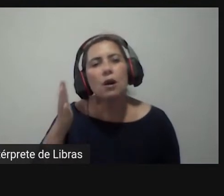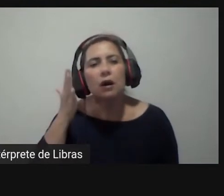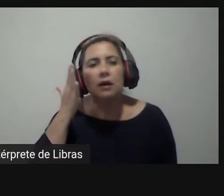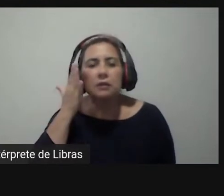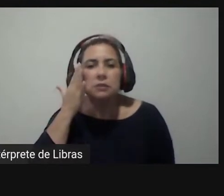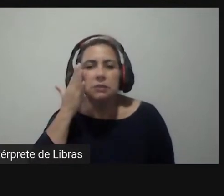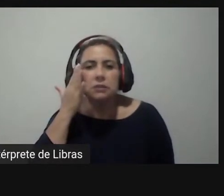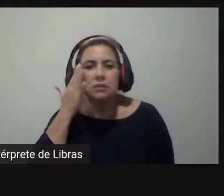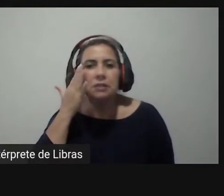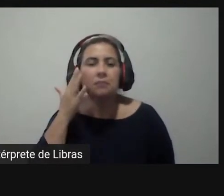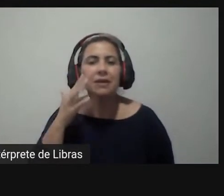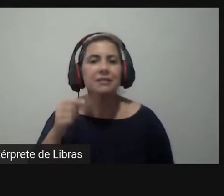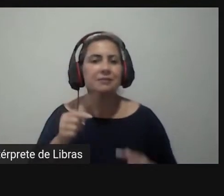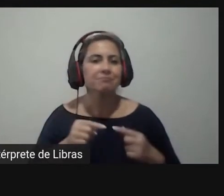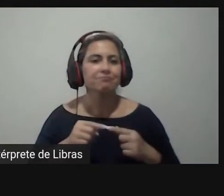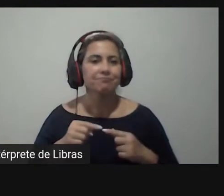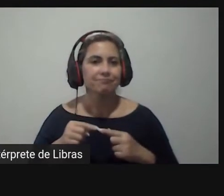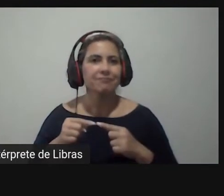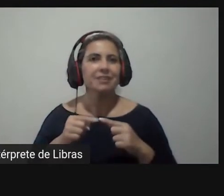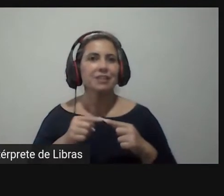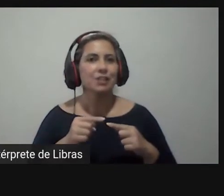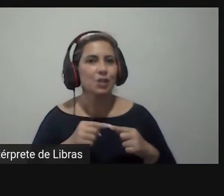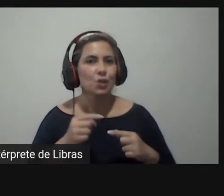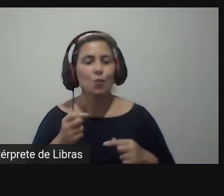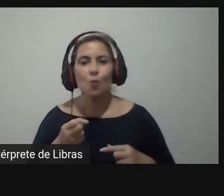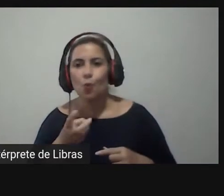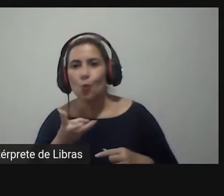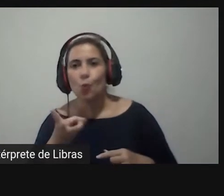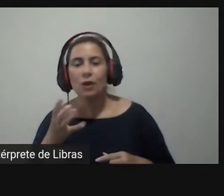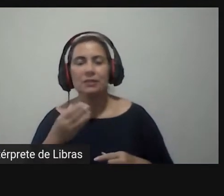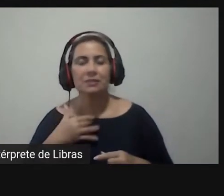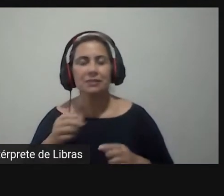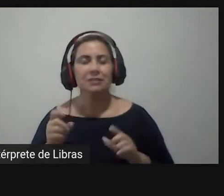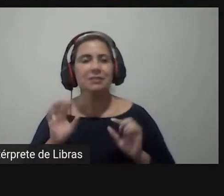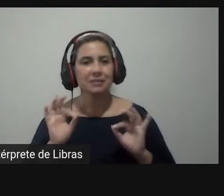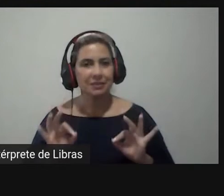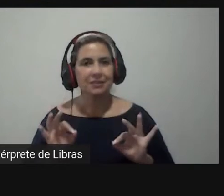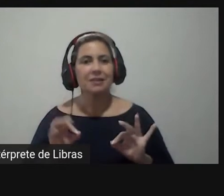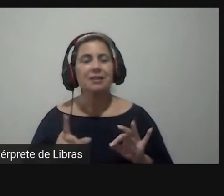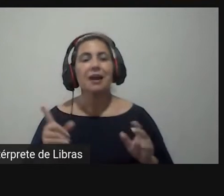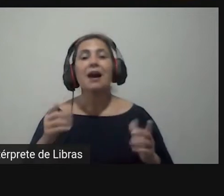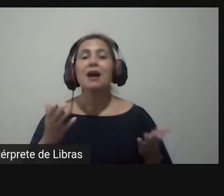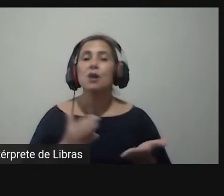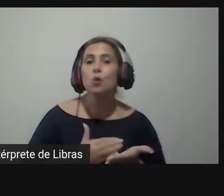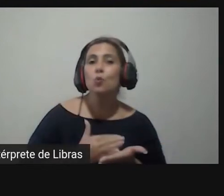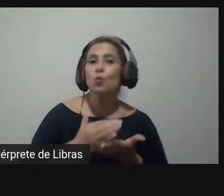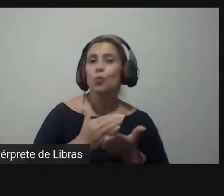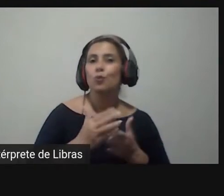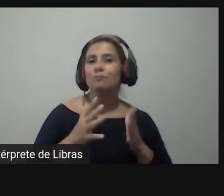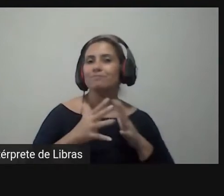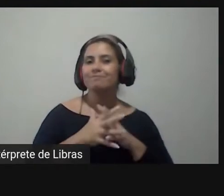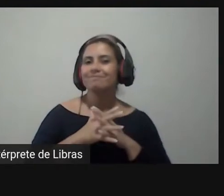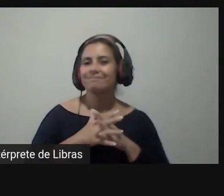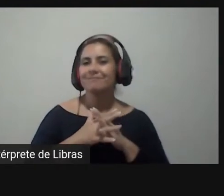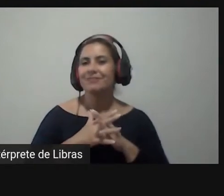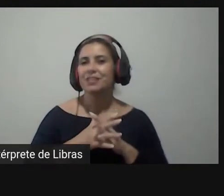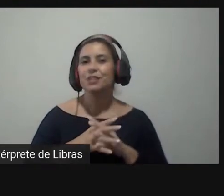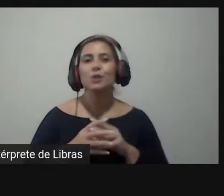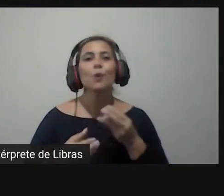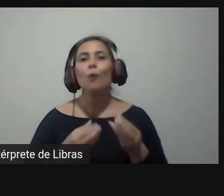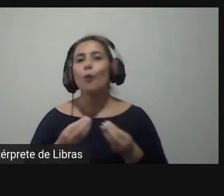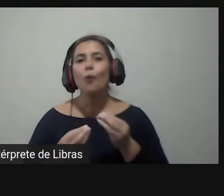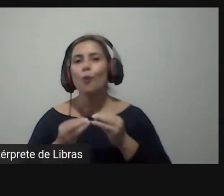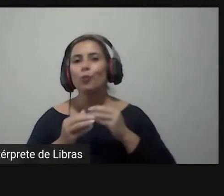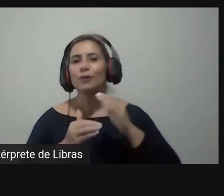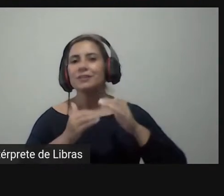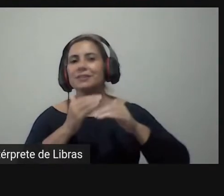obter resultados numéricos para esse desempenho individual aí vem a complicação desenvolver uma metodologia